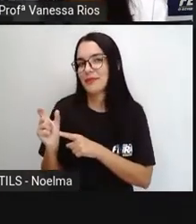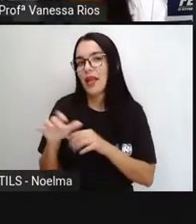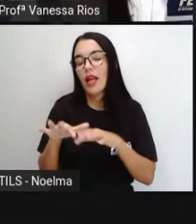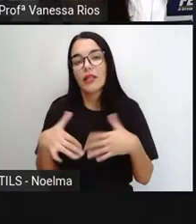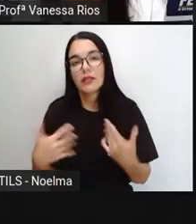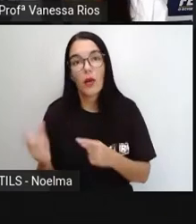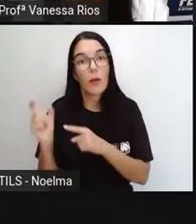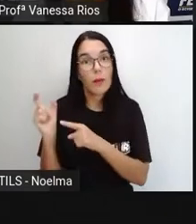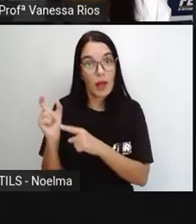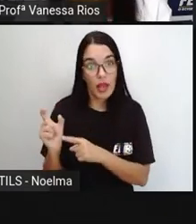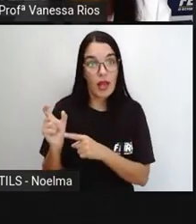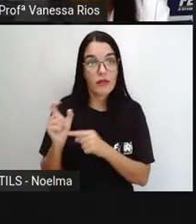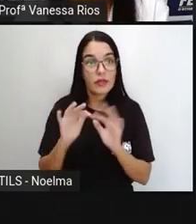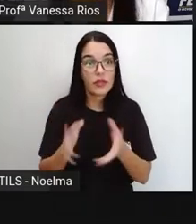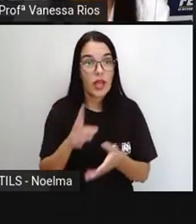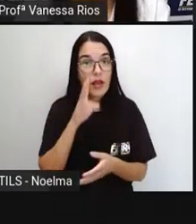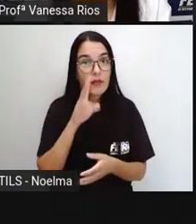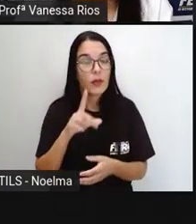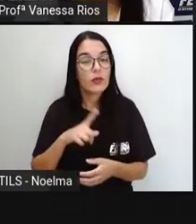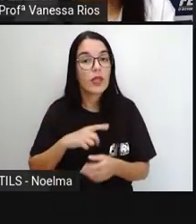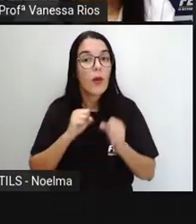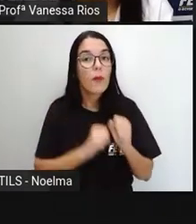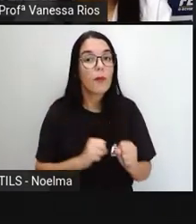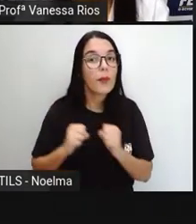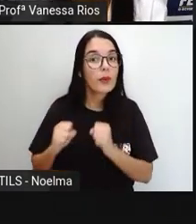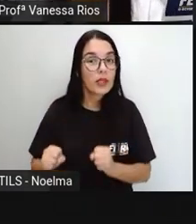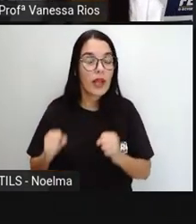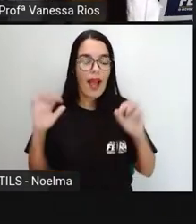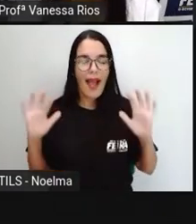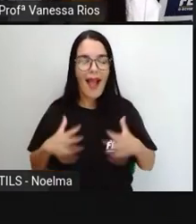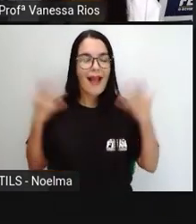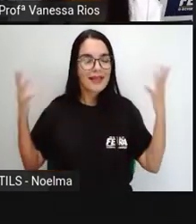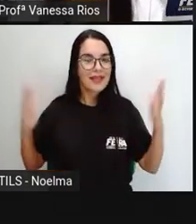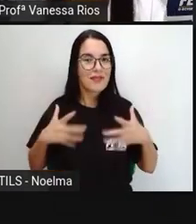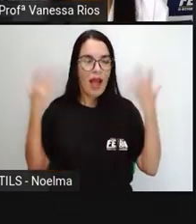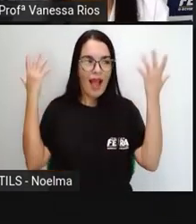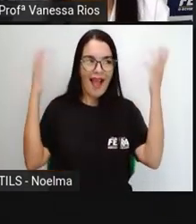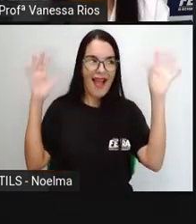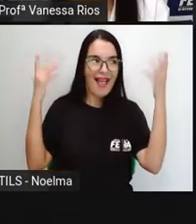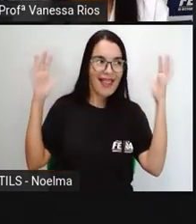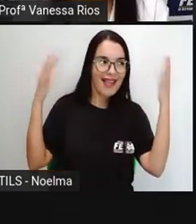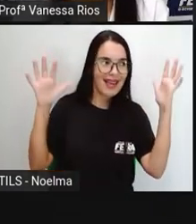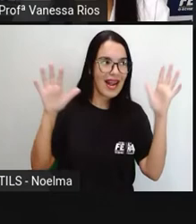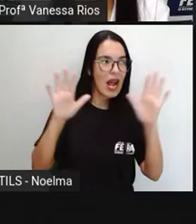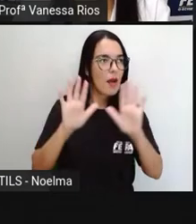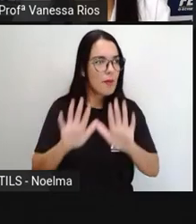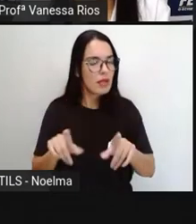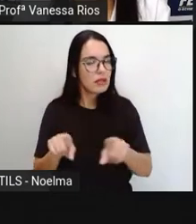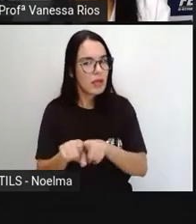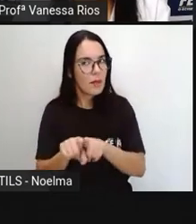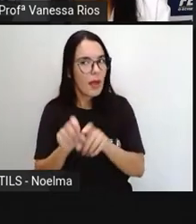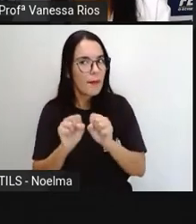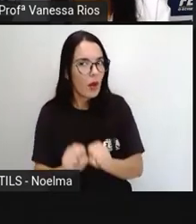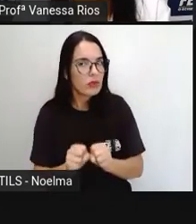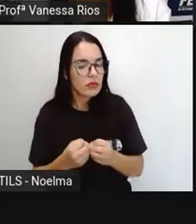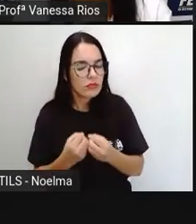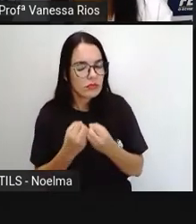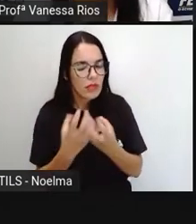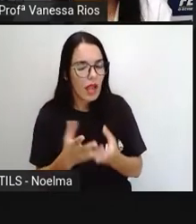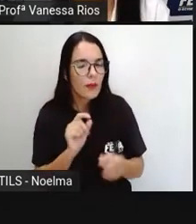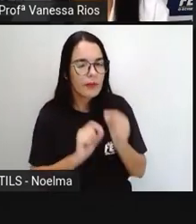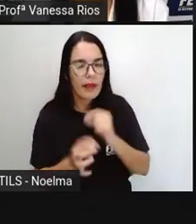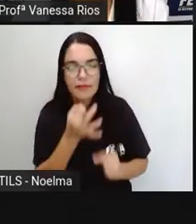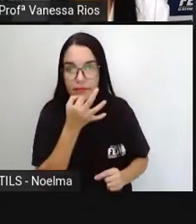palavras, a gente já viu, têm o poder de animar, de alegrar, mas também podem aí despertar senso